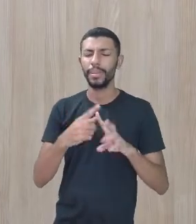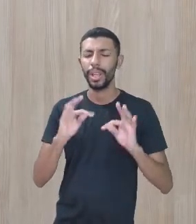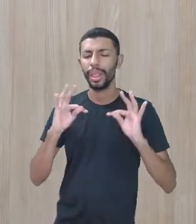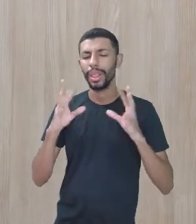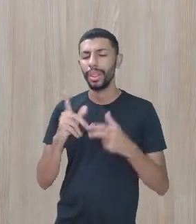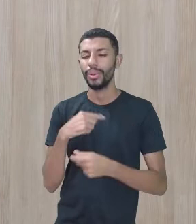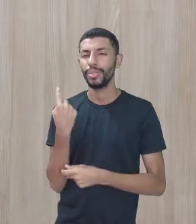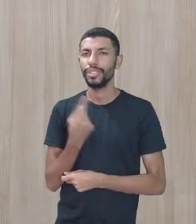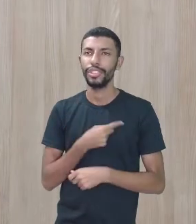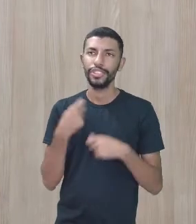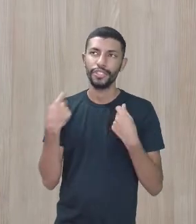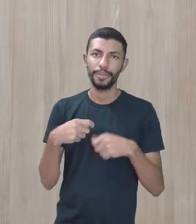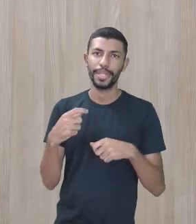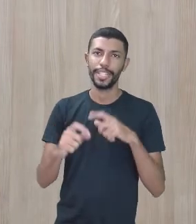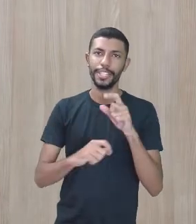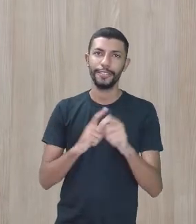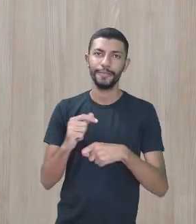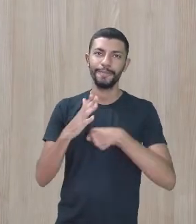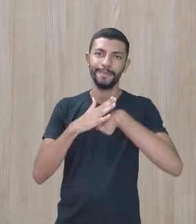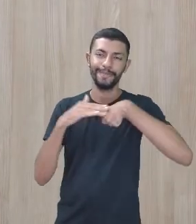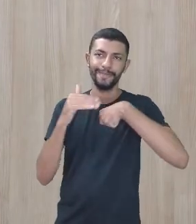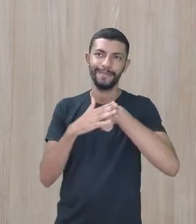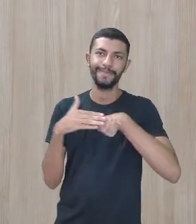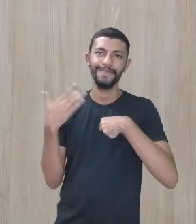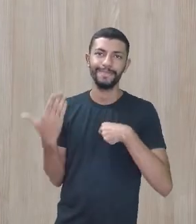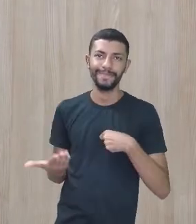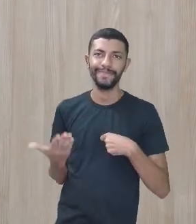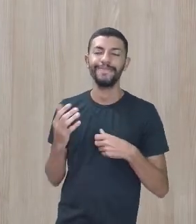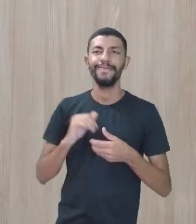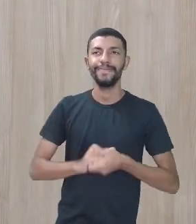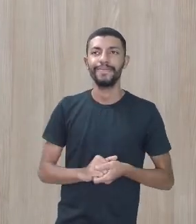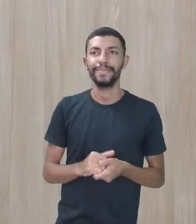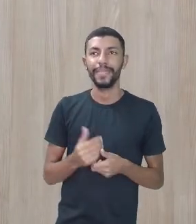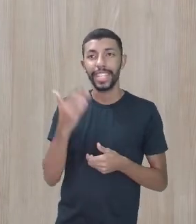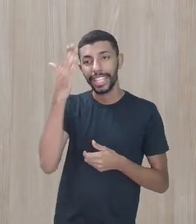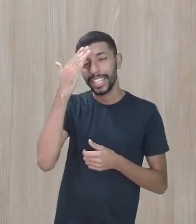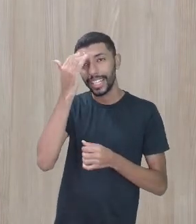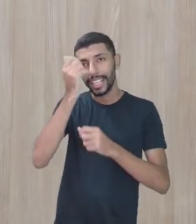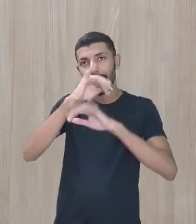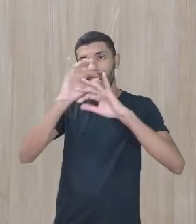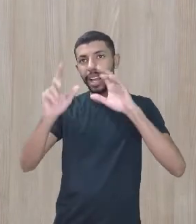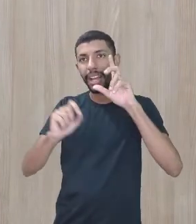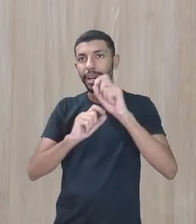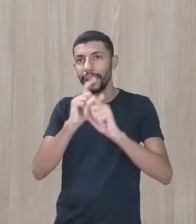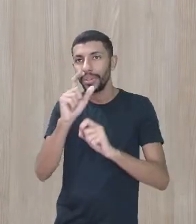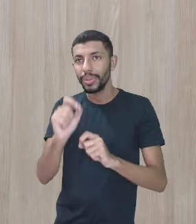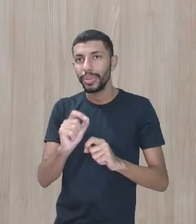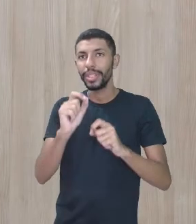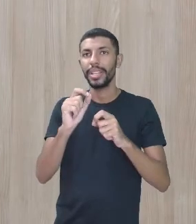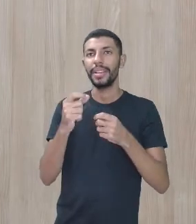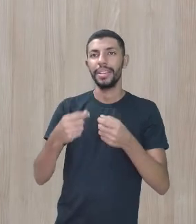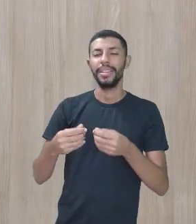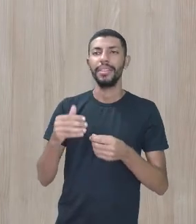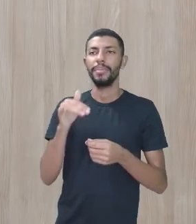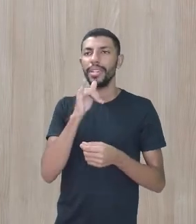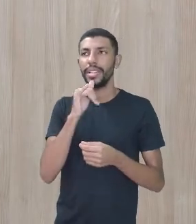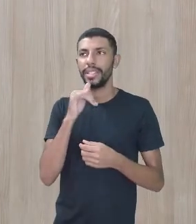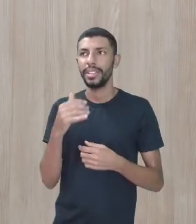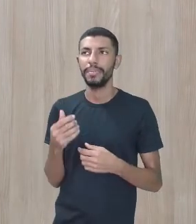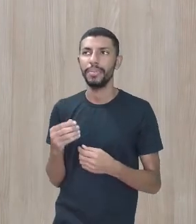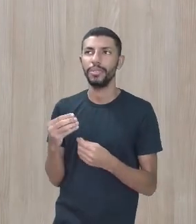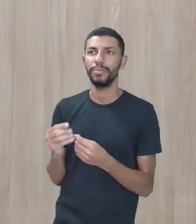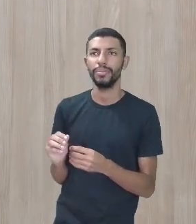nós precisamos dessa afetividade, de saber o que é que está afetando o outro. Será que o outro